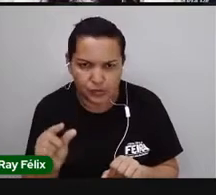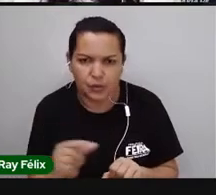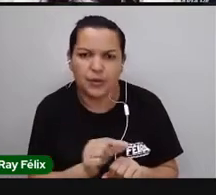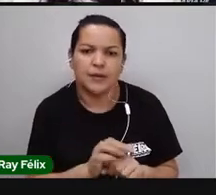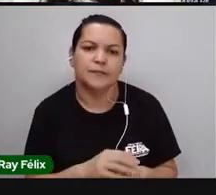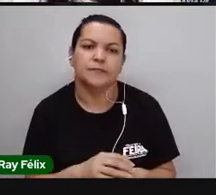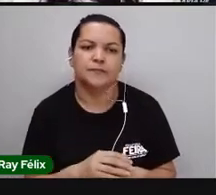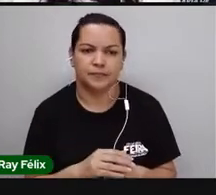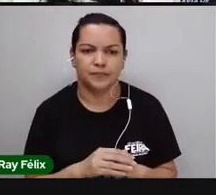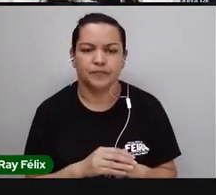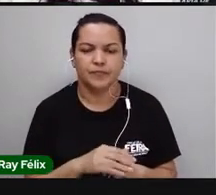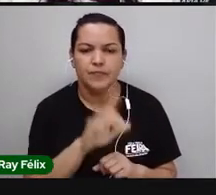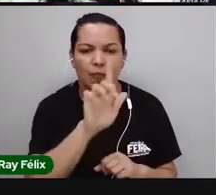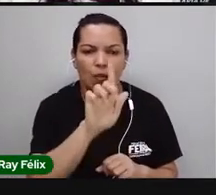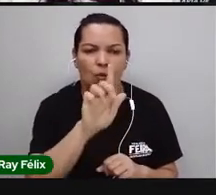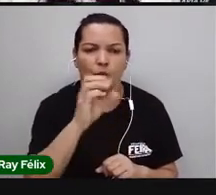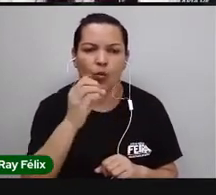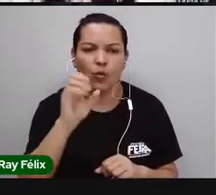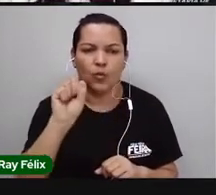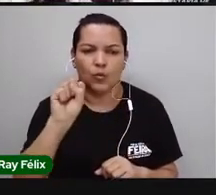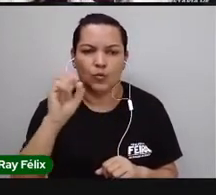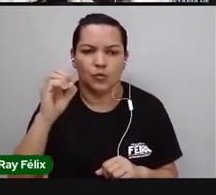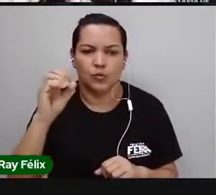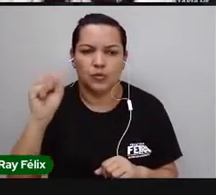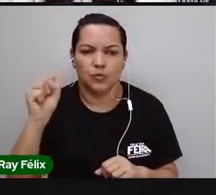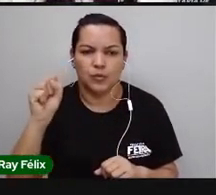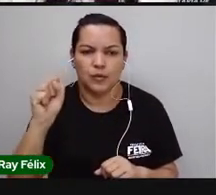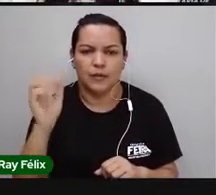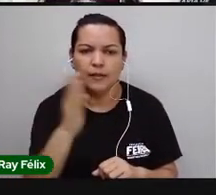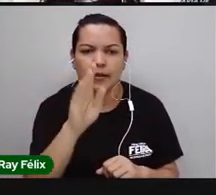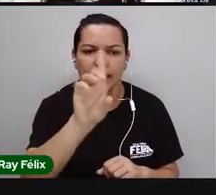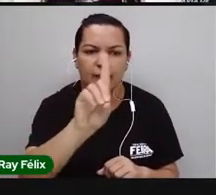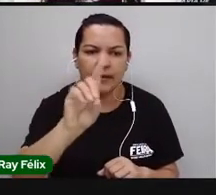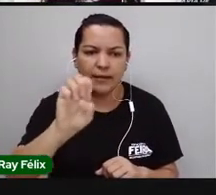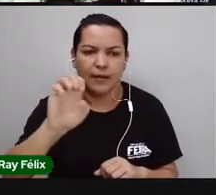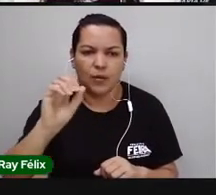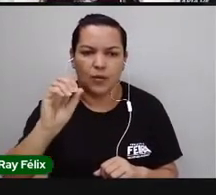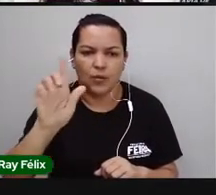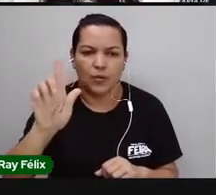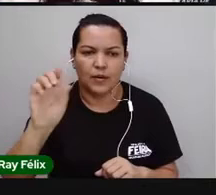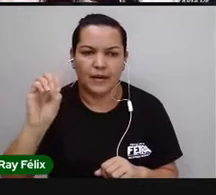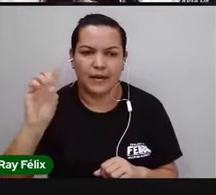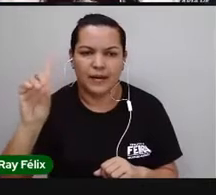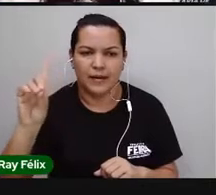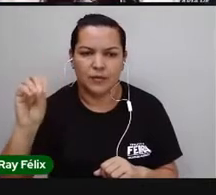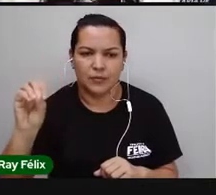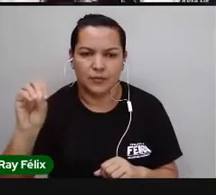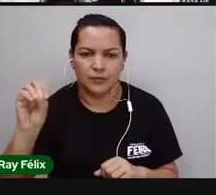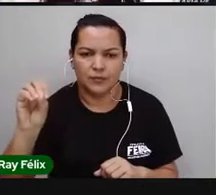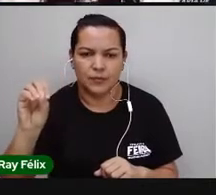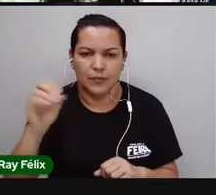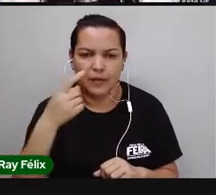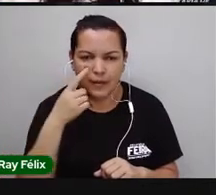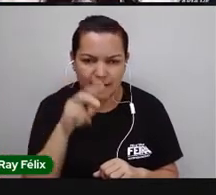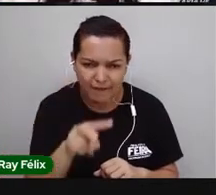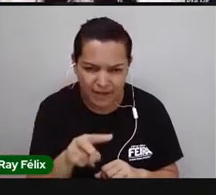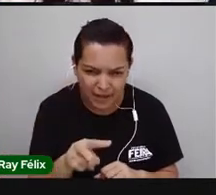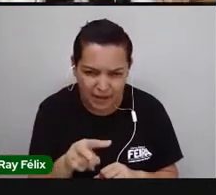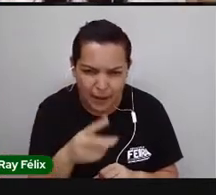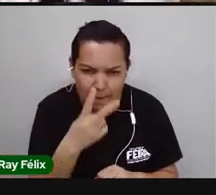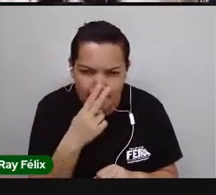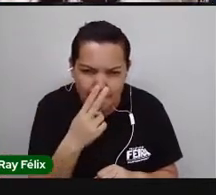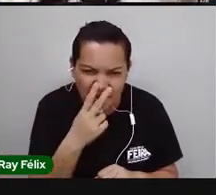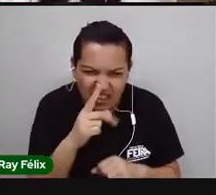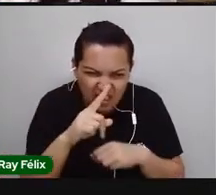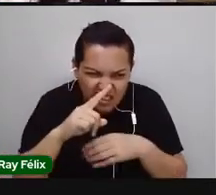intestino delgado. Aqui, vocês estão vendo, conseguem ver que tem como se fosse uma vermezinha,